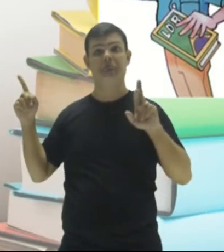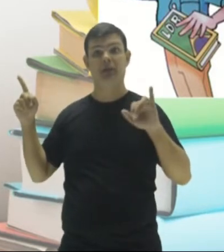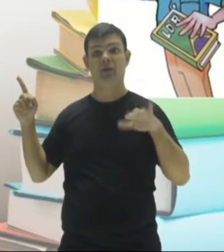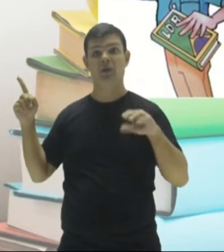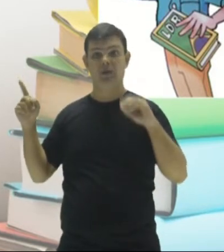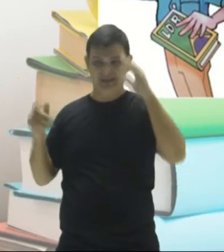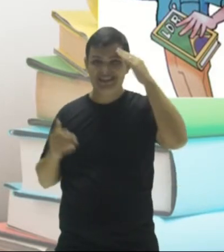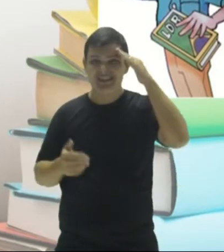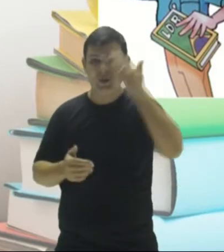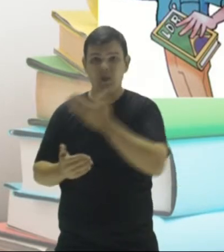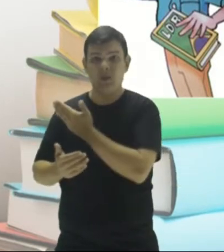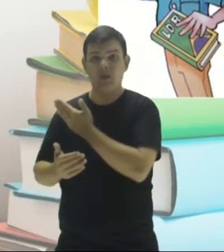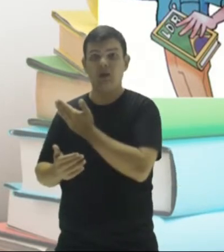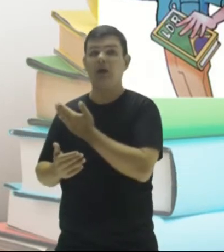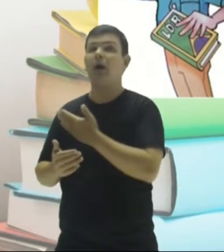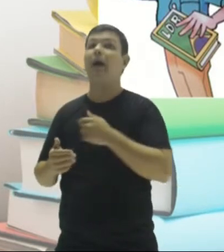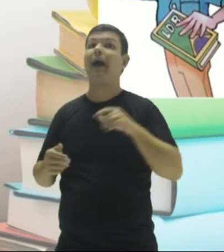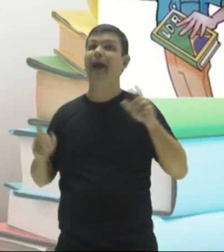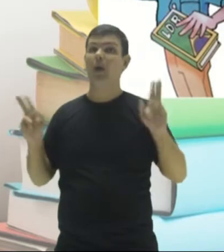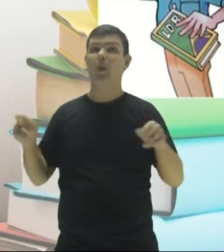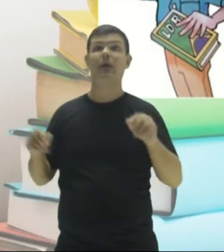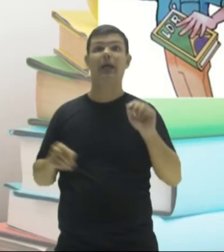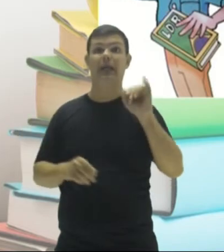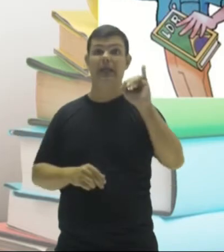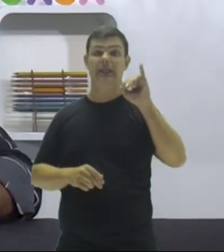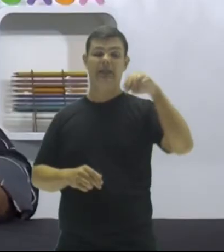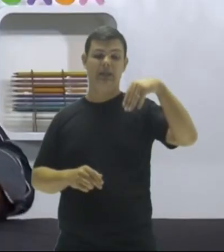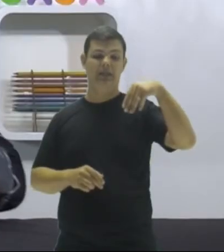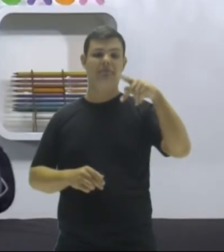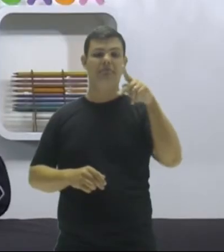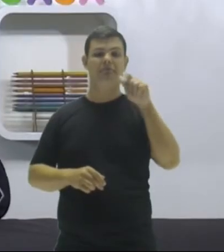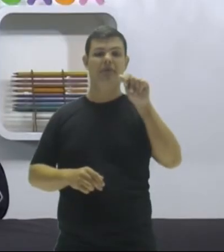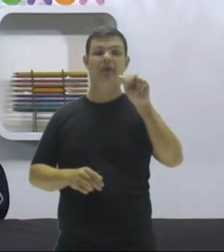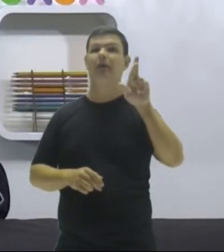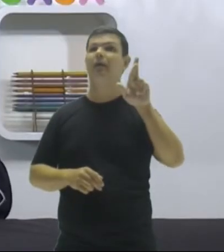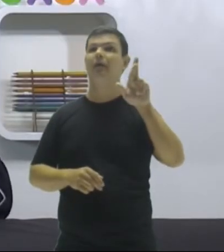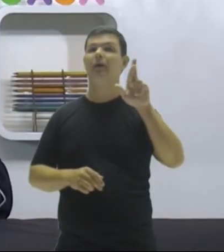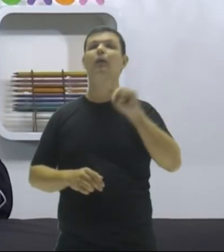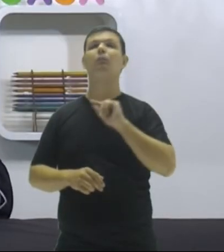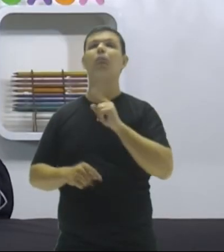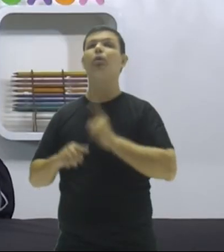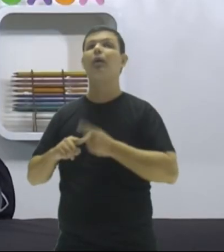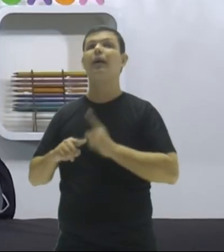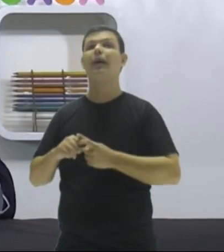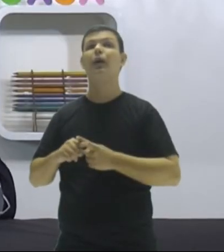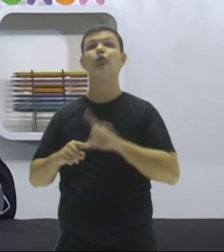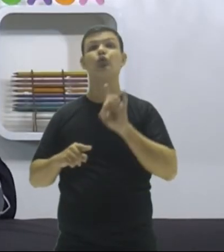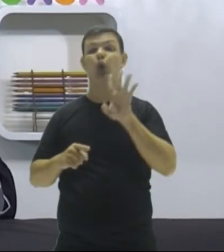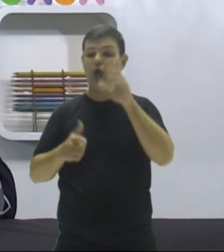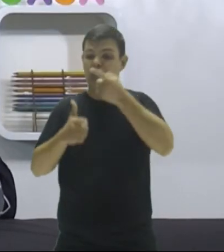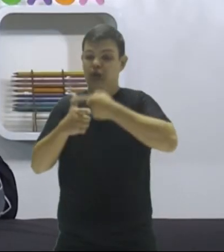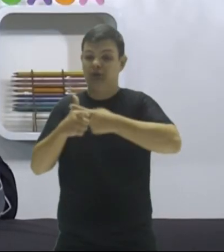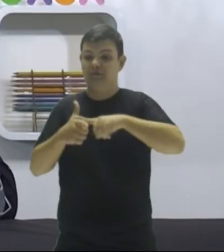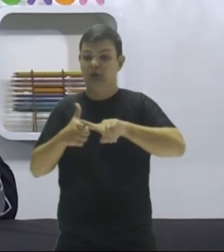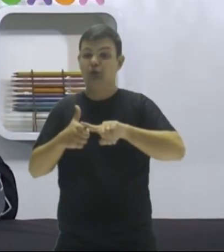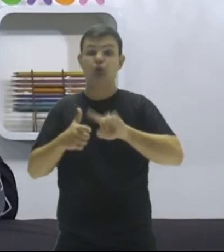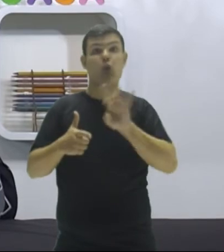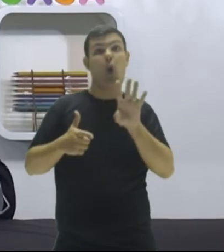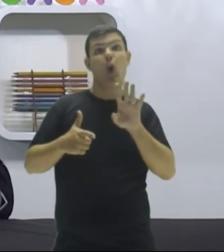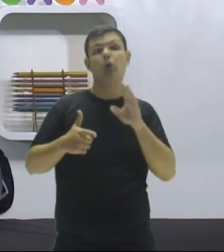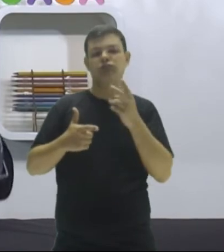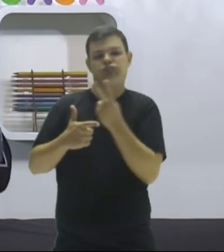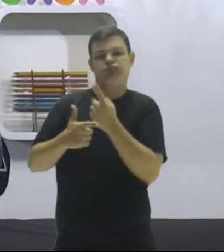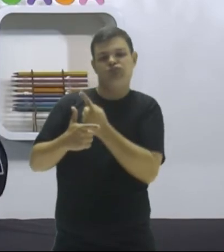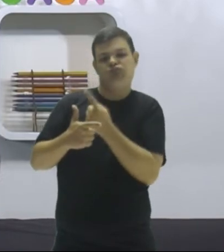estão entendendo? Esses não são ímparas? São primos. Por que são primos? Porque eles são divisíveis por dois números.